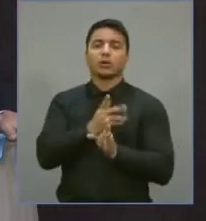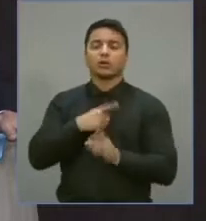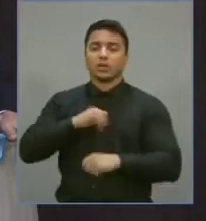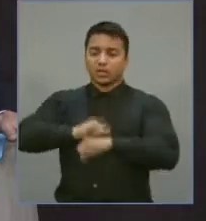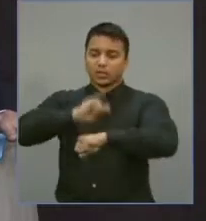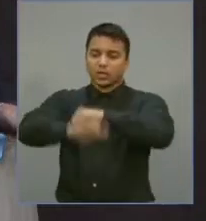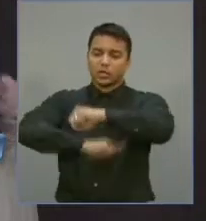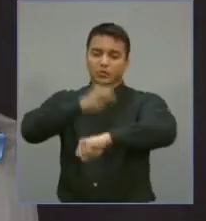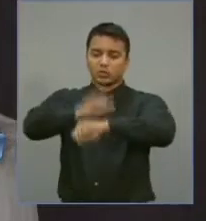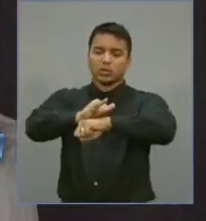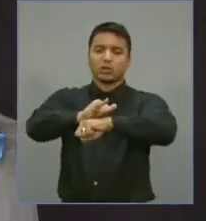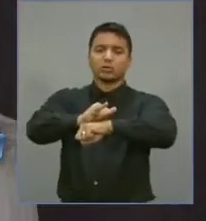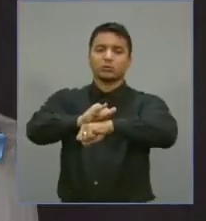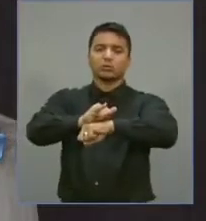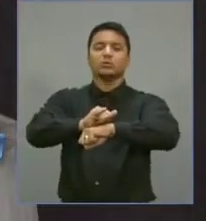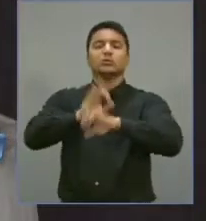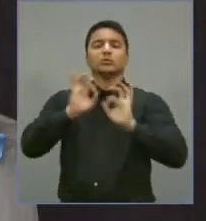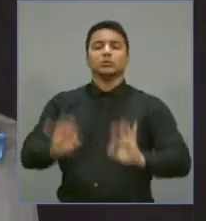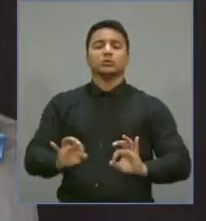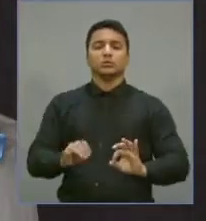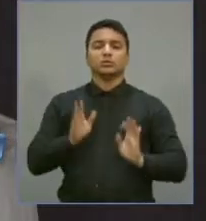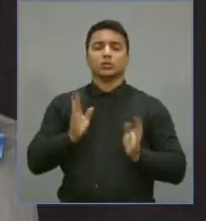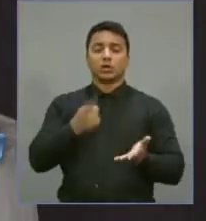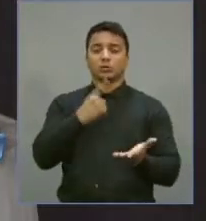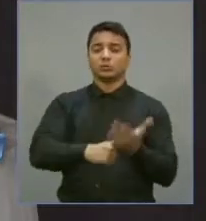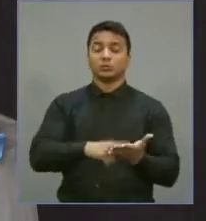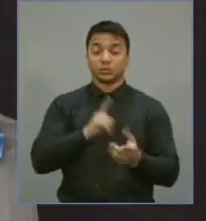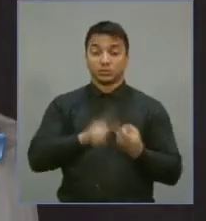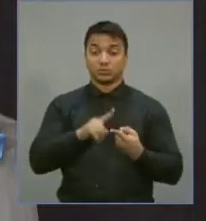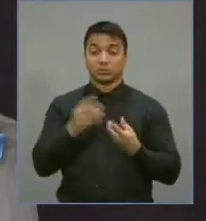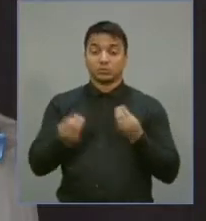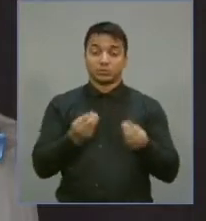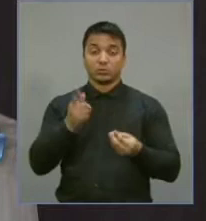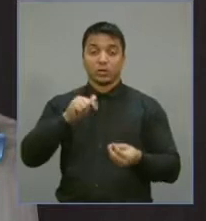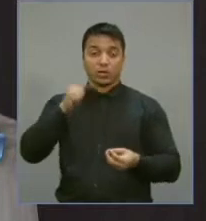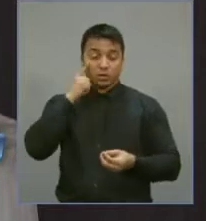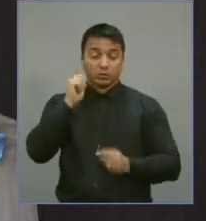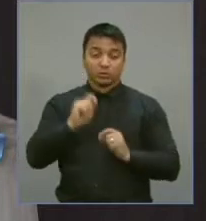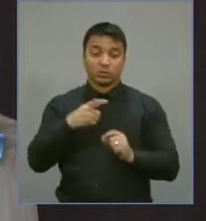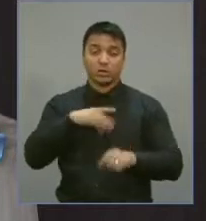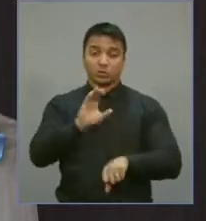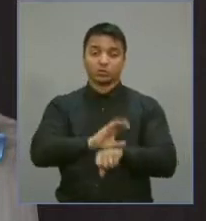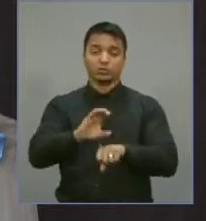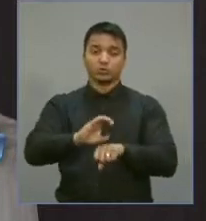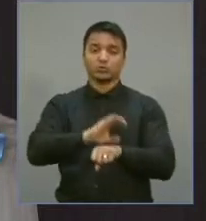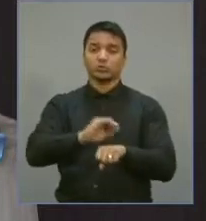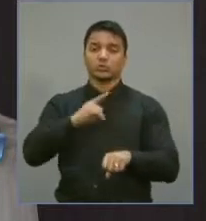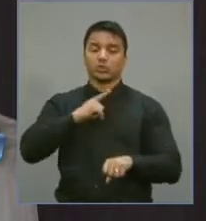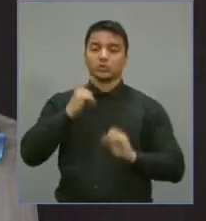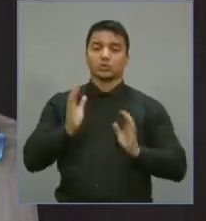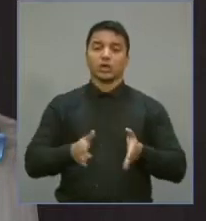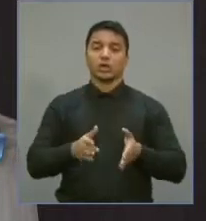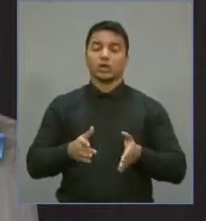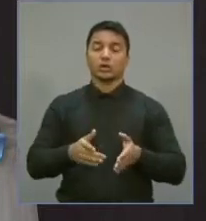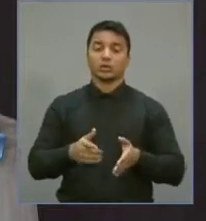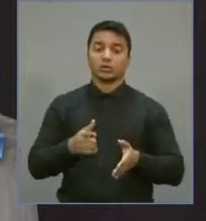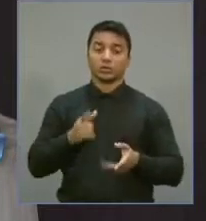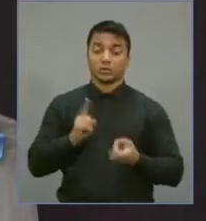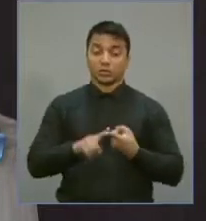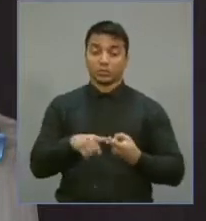internacionais, içado à condição de direito fundamental na Constituição Federal e,